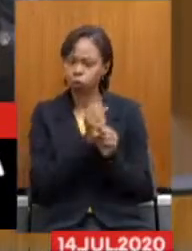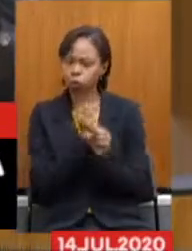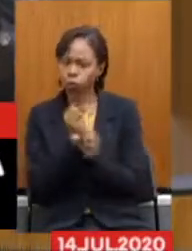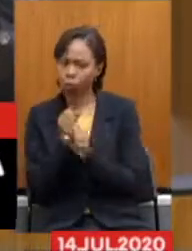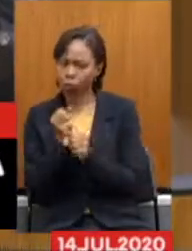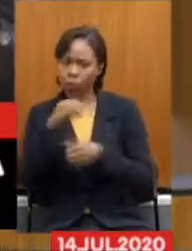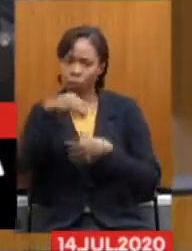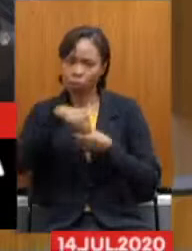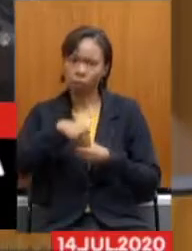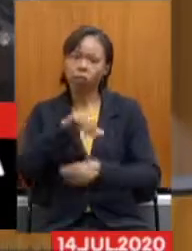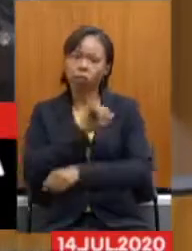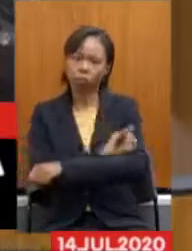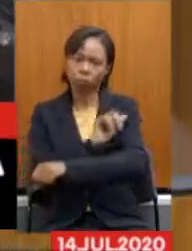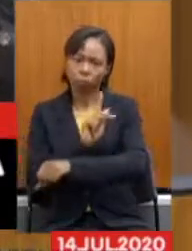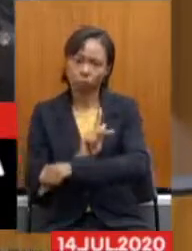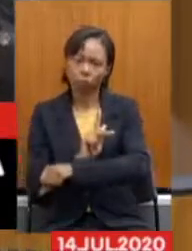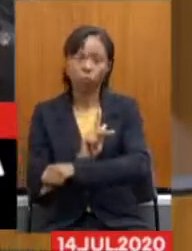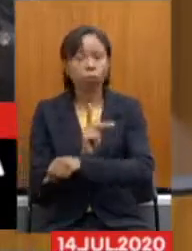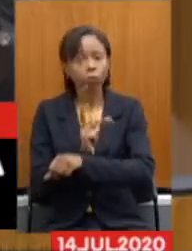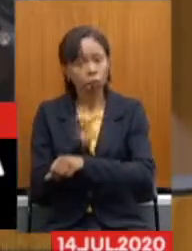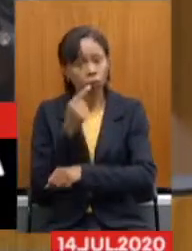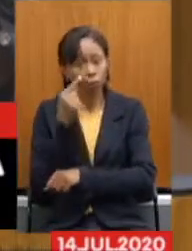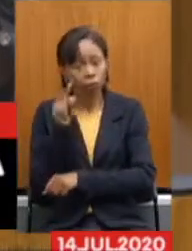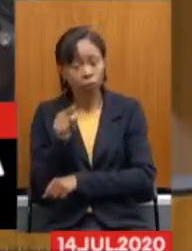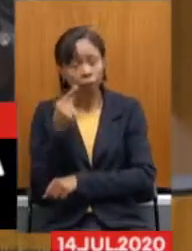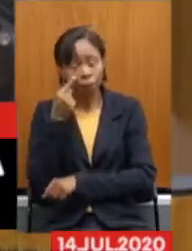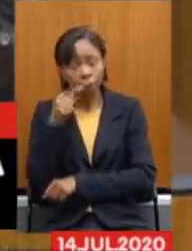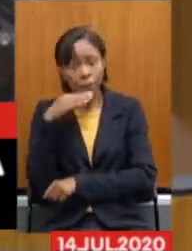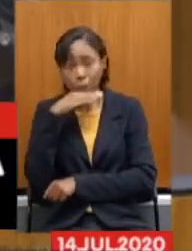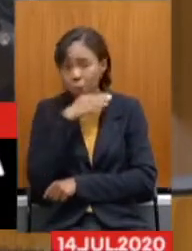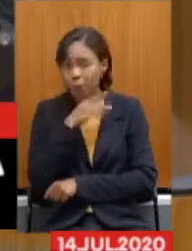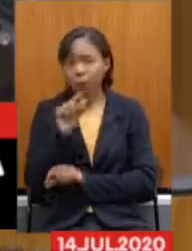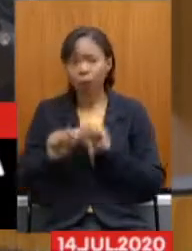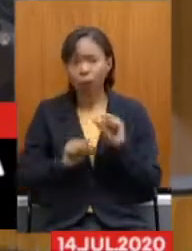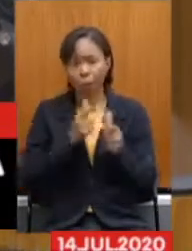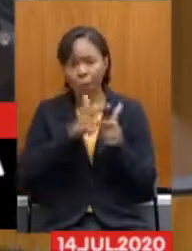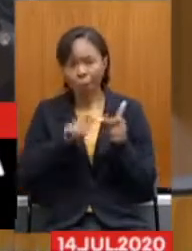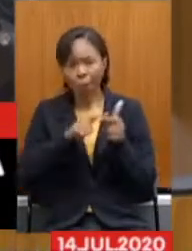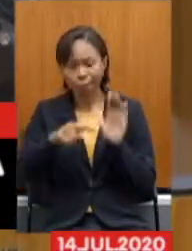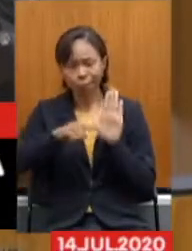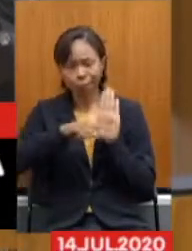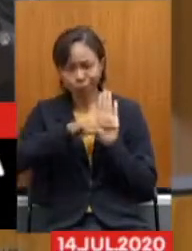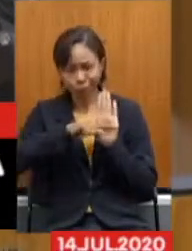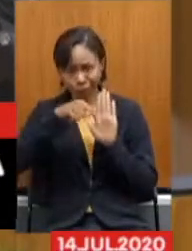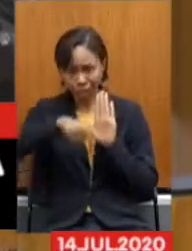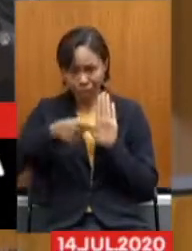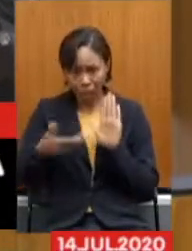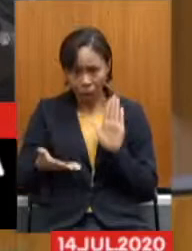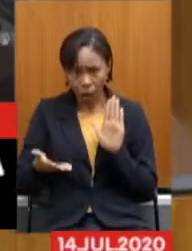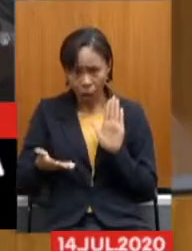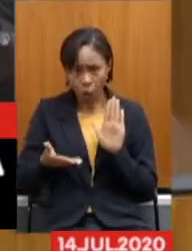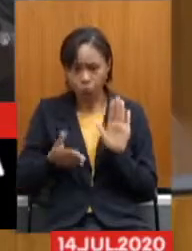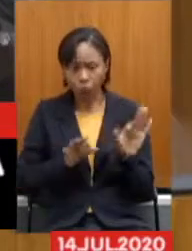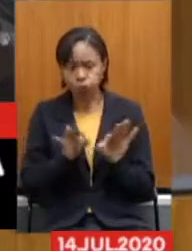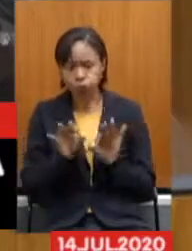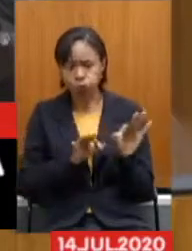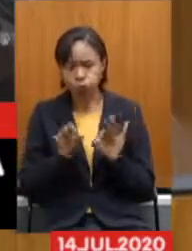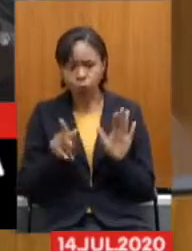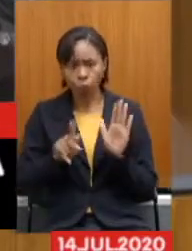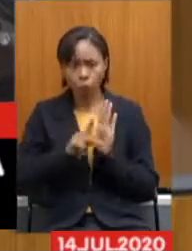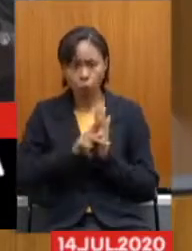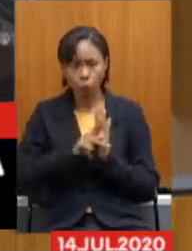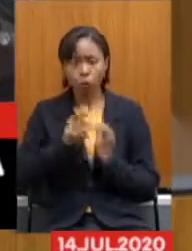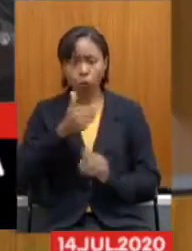Do Instituto Então como pode Perceber O problema Do déficit Atual Financeiro Do arranjo Previdenciário Do Estado